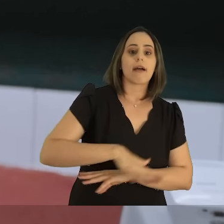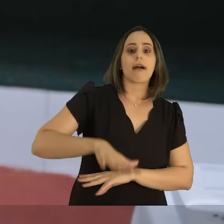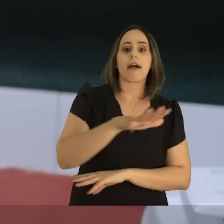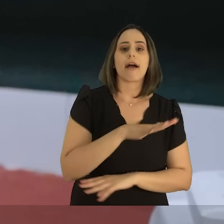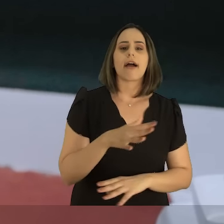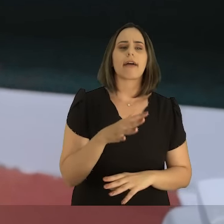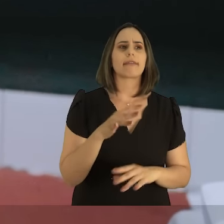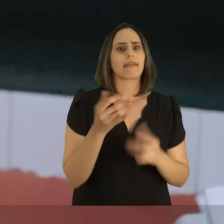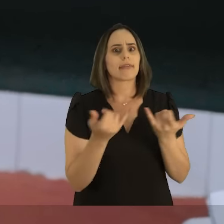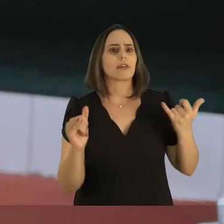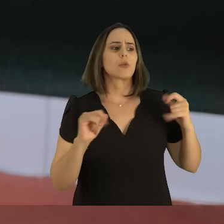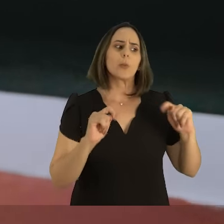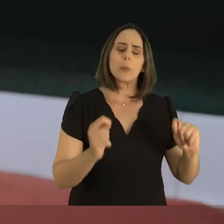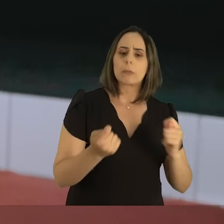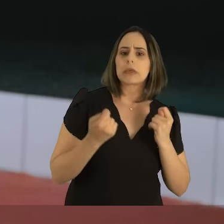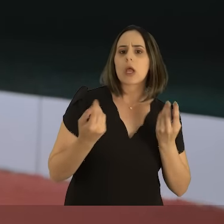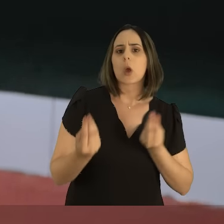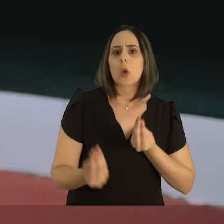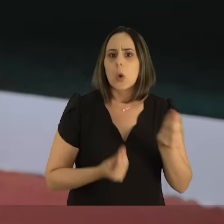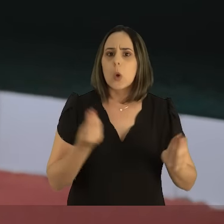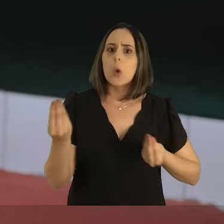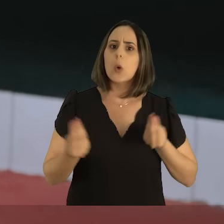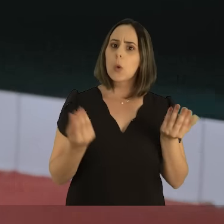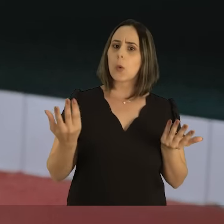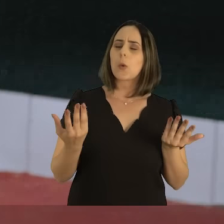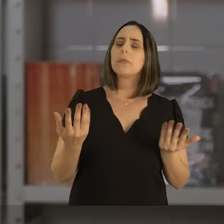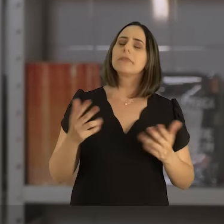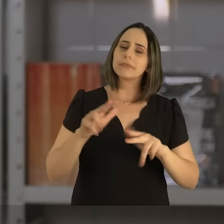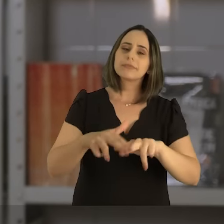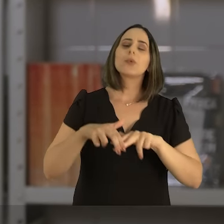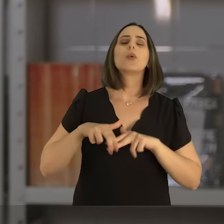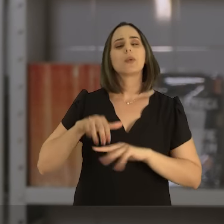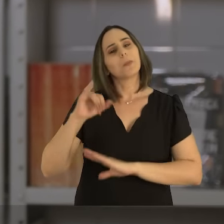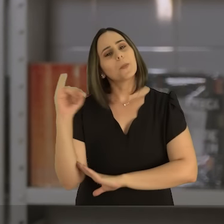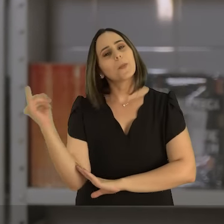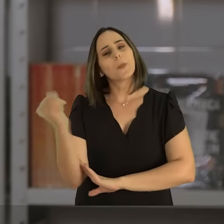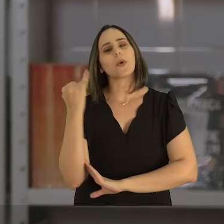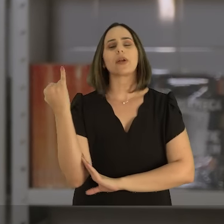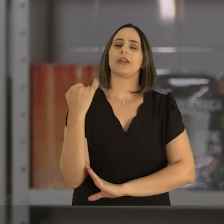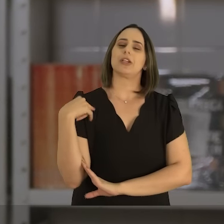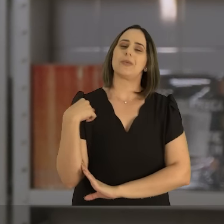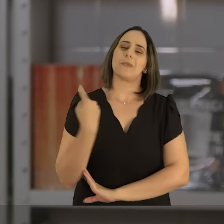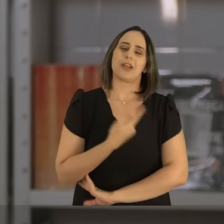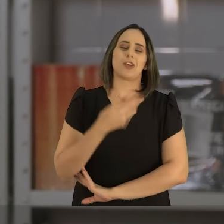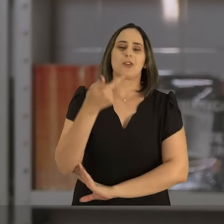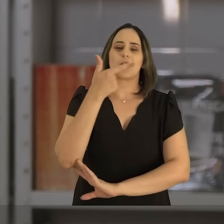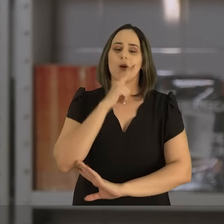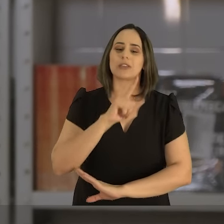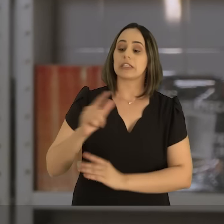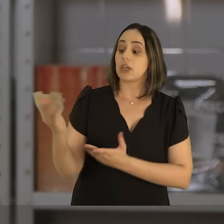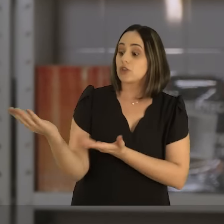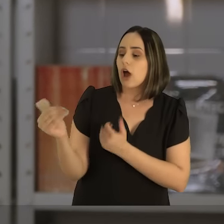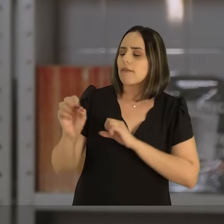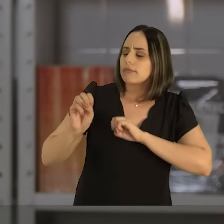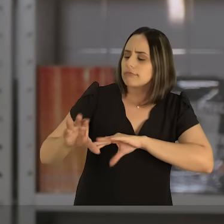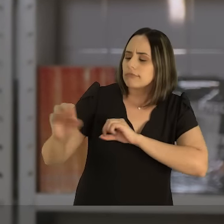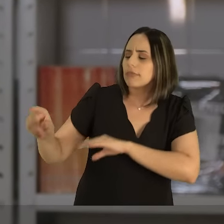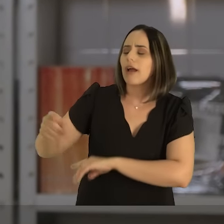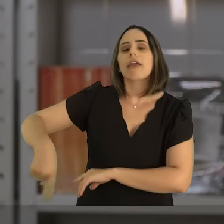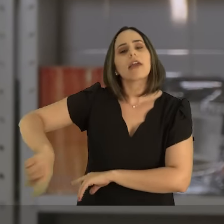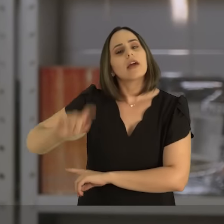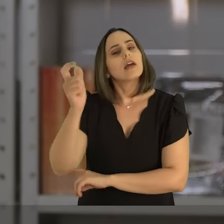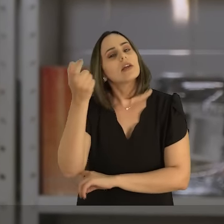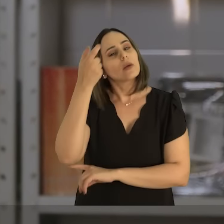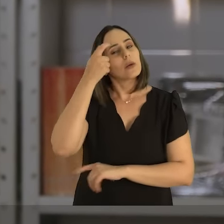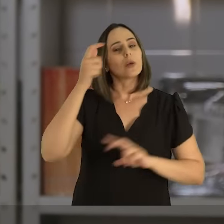universo, sobre como economizar energia, fontes de energia. Então é muito importante para que a gente possa conscientizar esses jovens